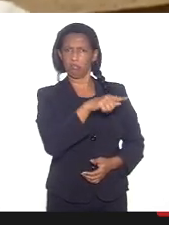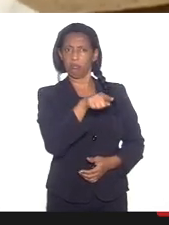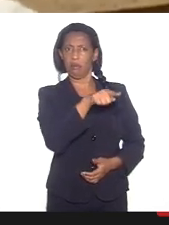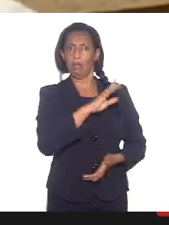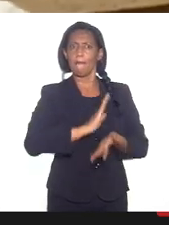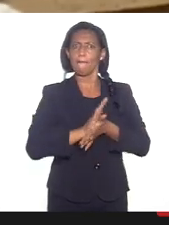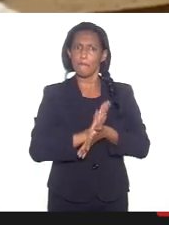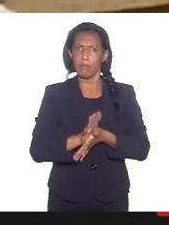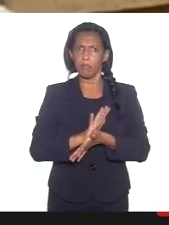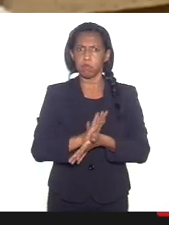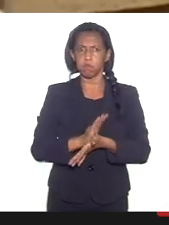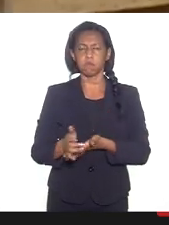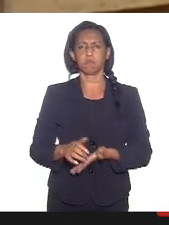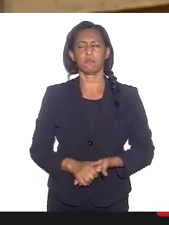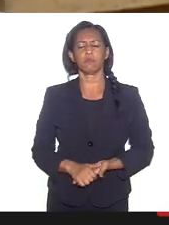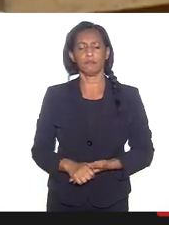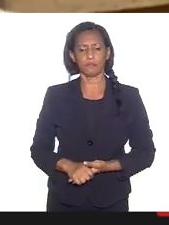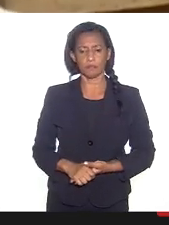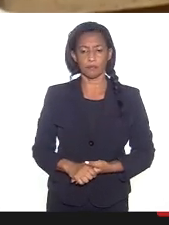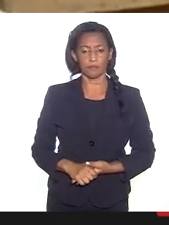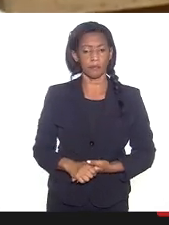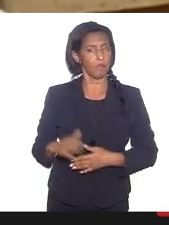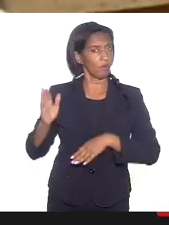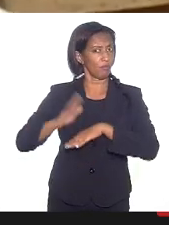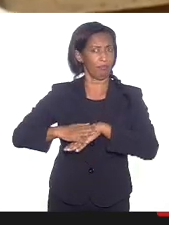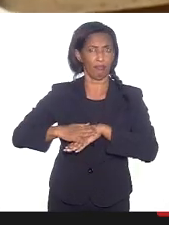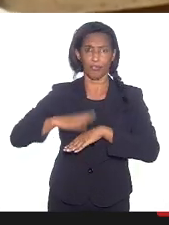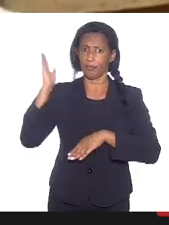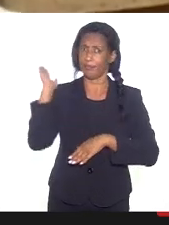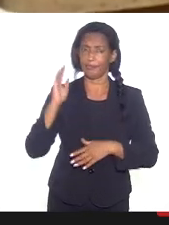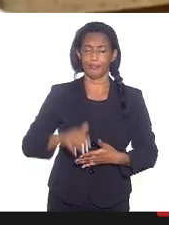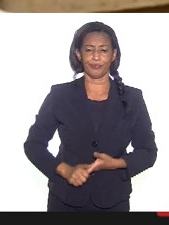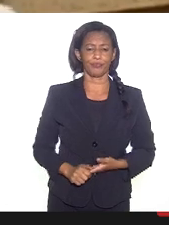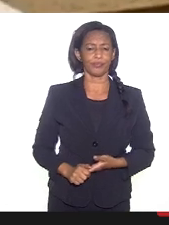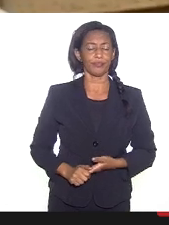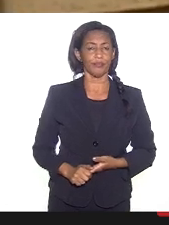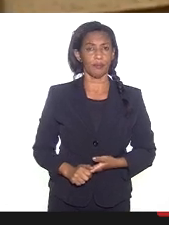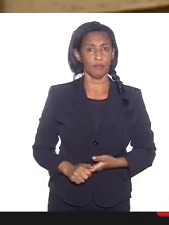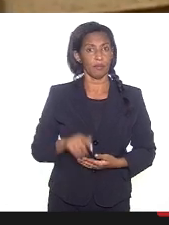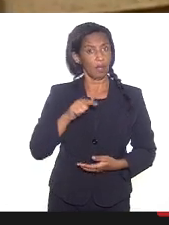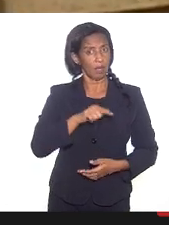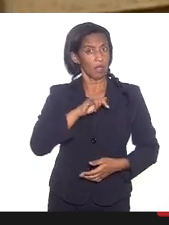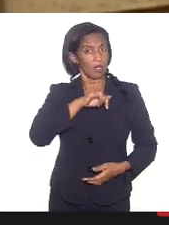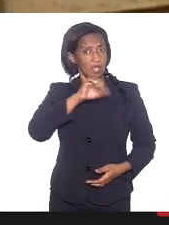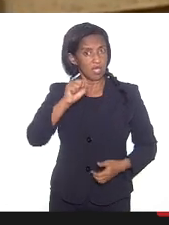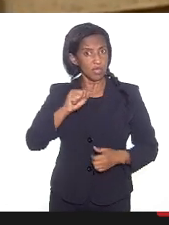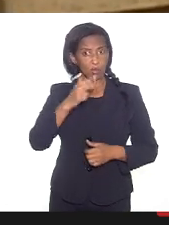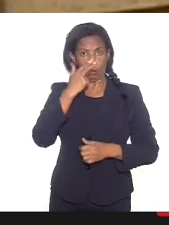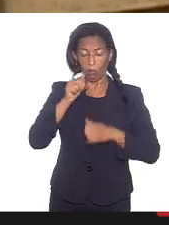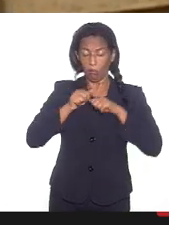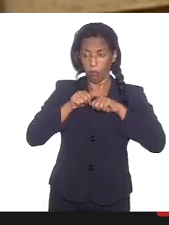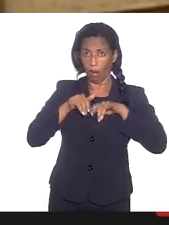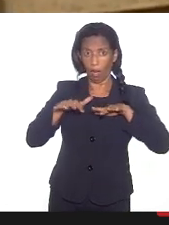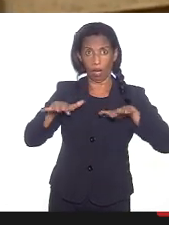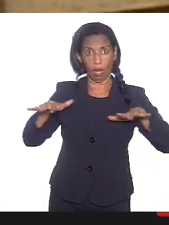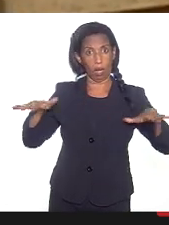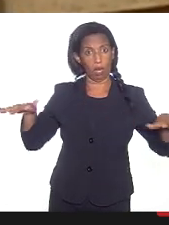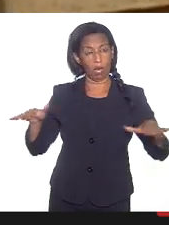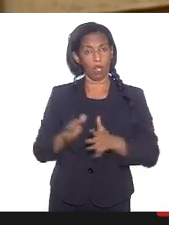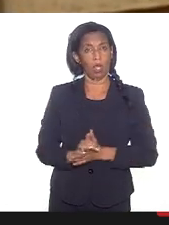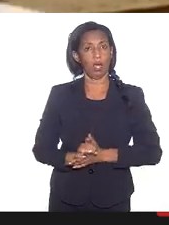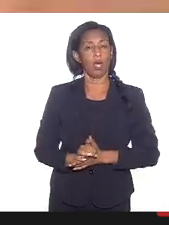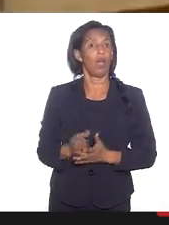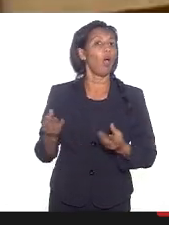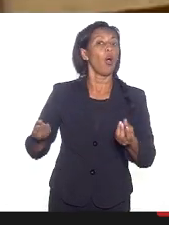é preconceito mesmo, não nada de tolerância, foi demais, Marcos. E isso prolifera. Como é que você faz com essas